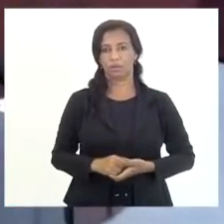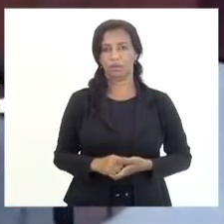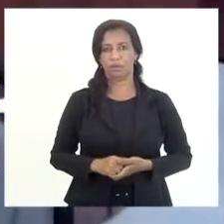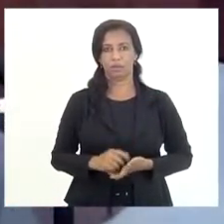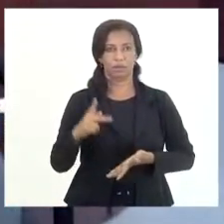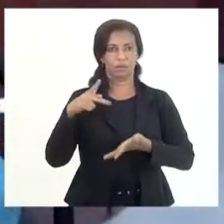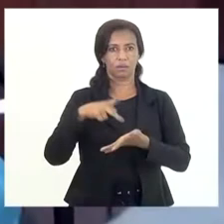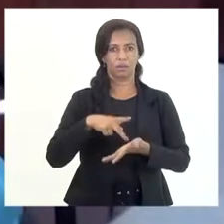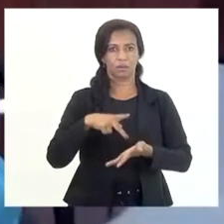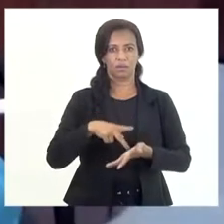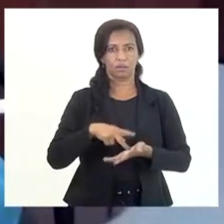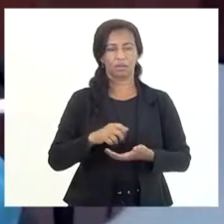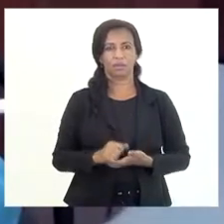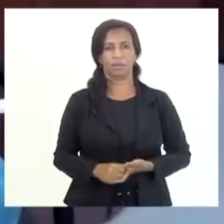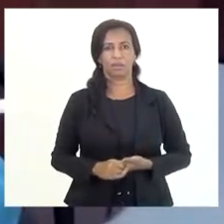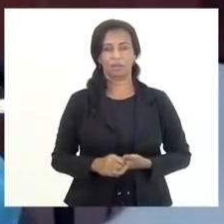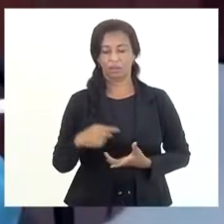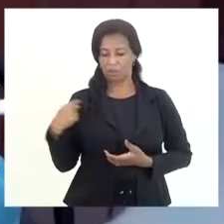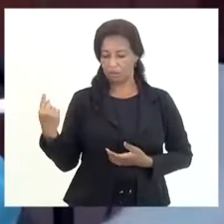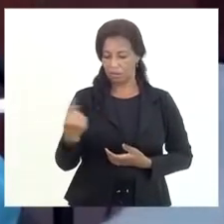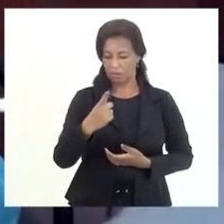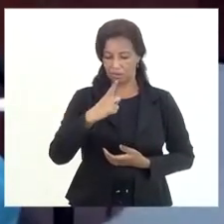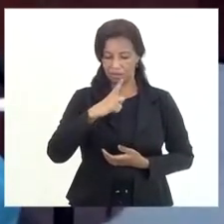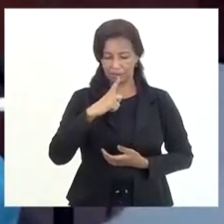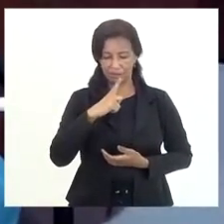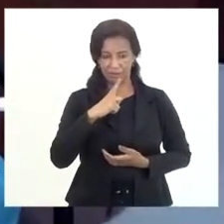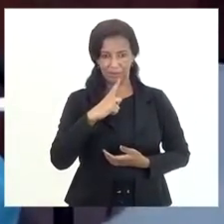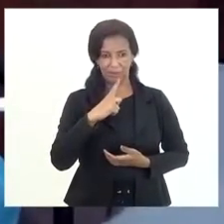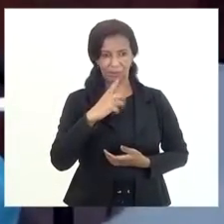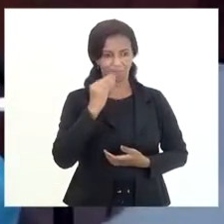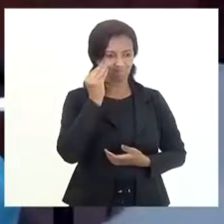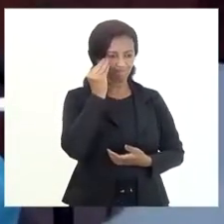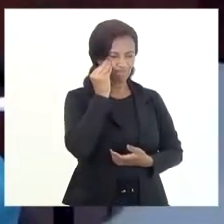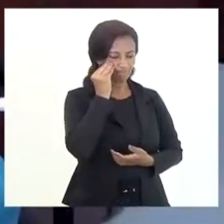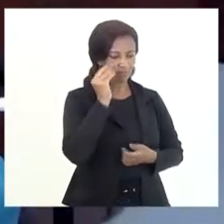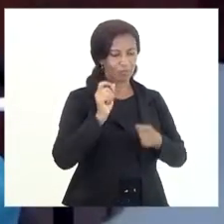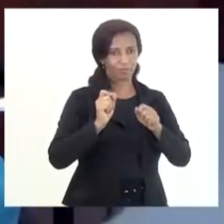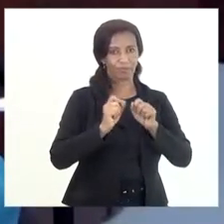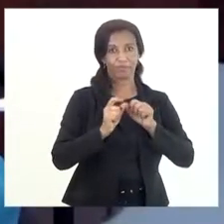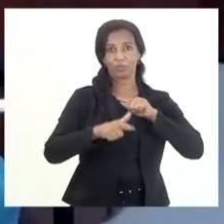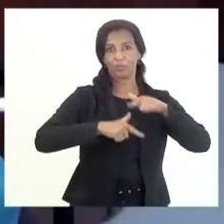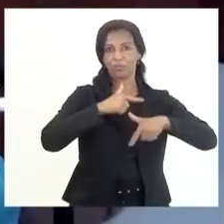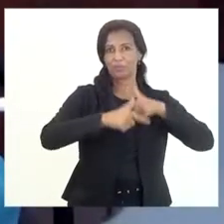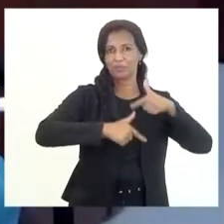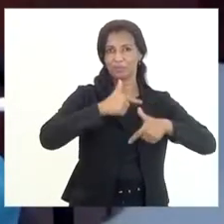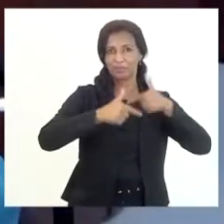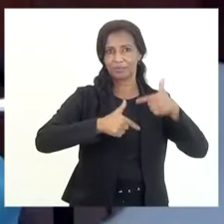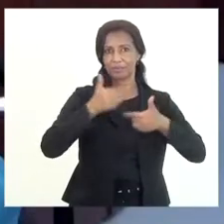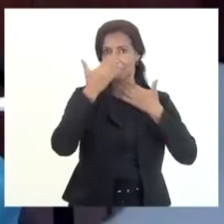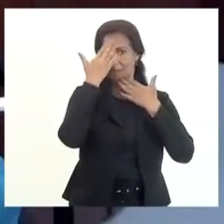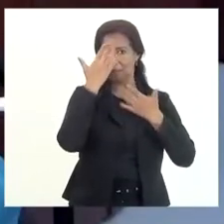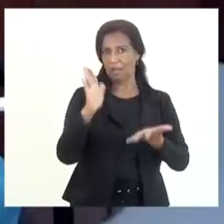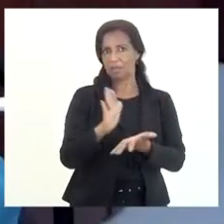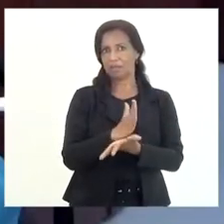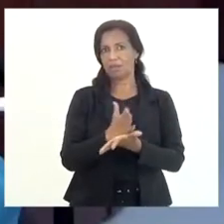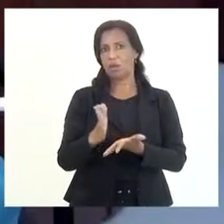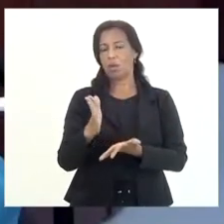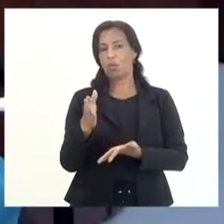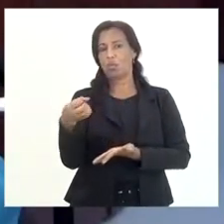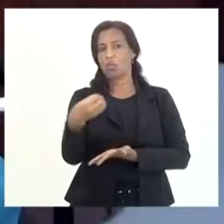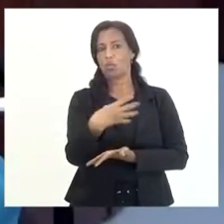Na verdade, a gente tem tentado fazer um trabalho, graças a algumas novas